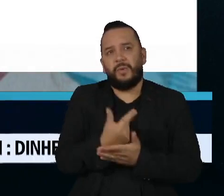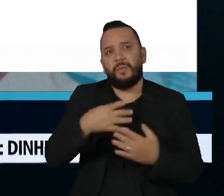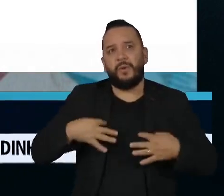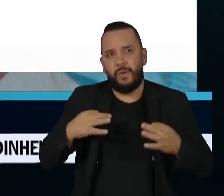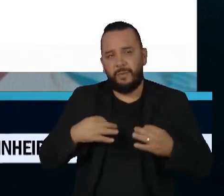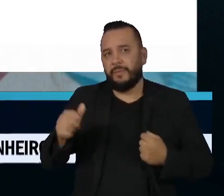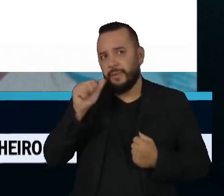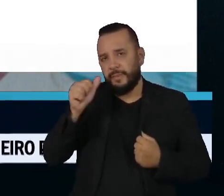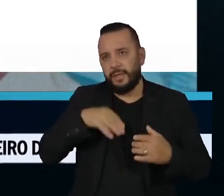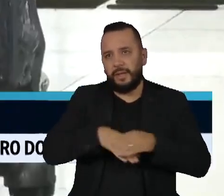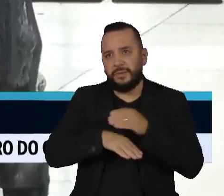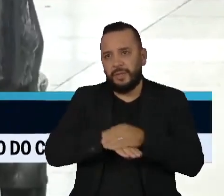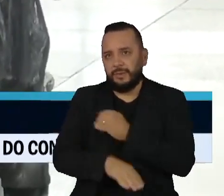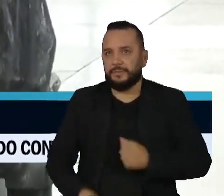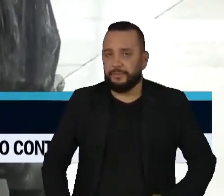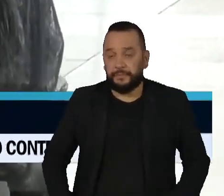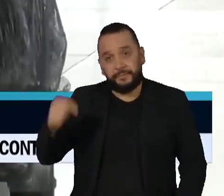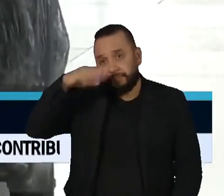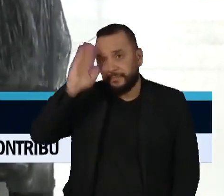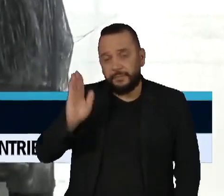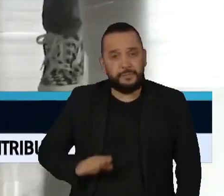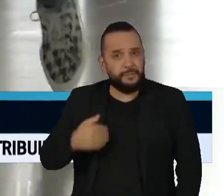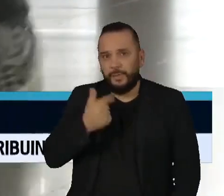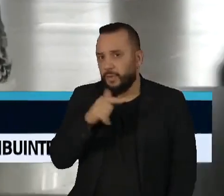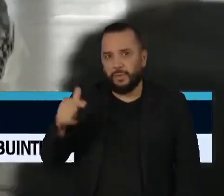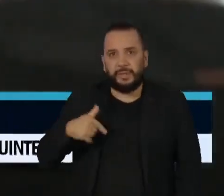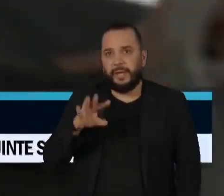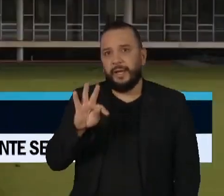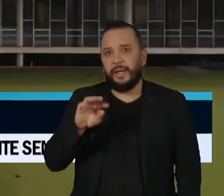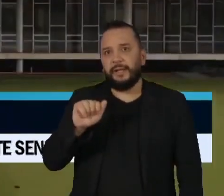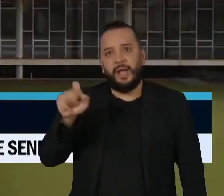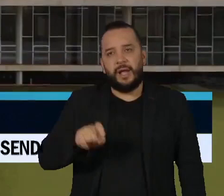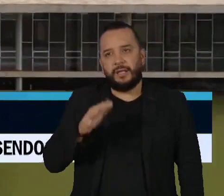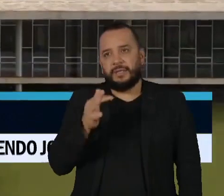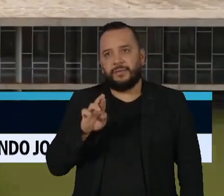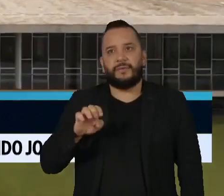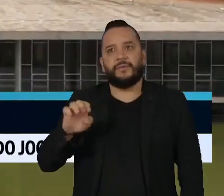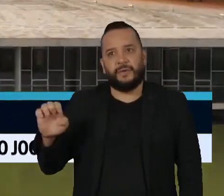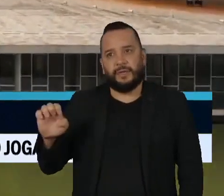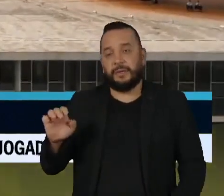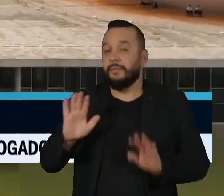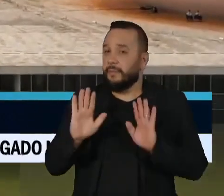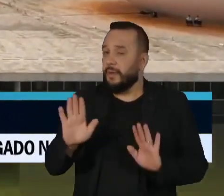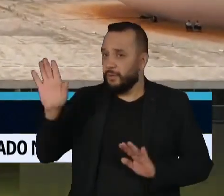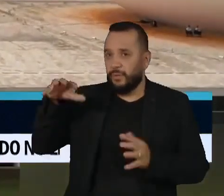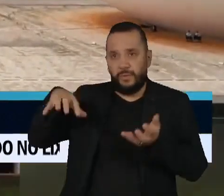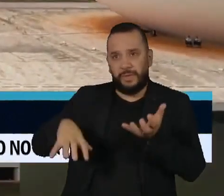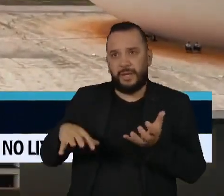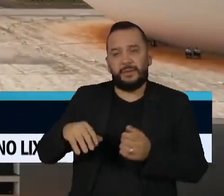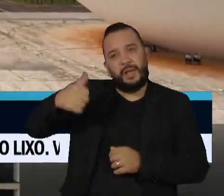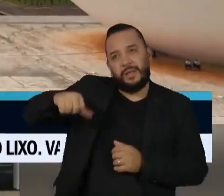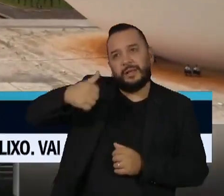roupas, bebidas e calçados. O Brasil ainda não adota o programa de reembolso, mas o Congresso Nacional analisa há